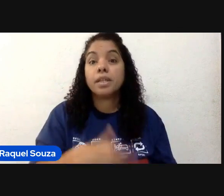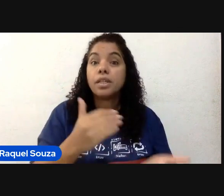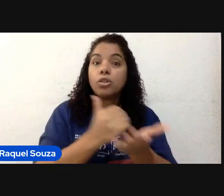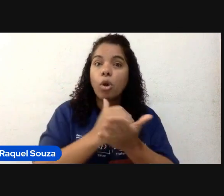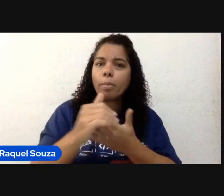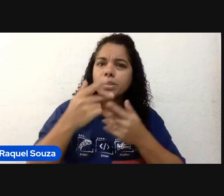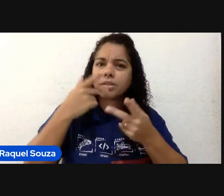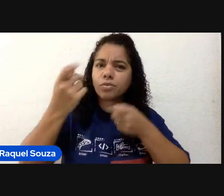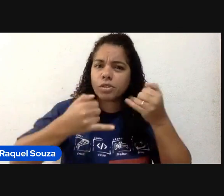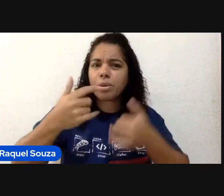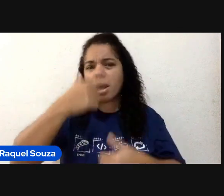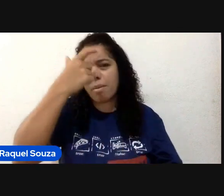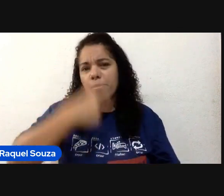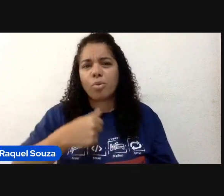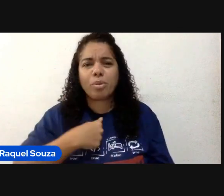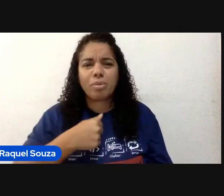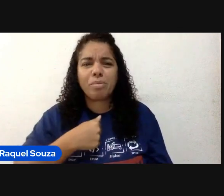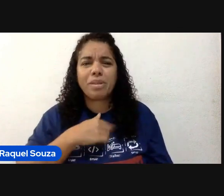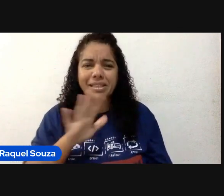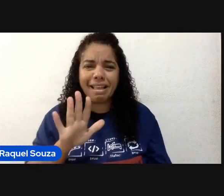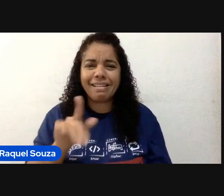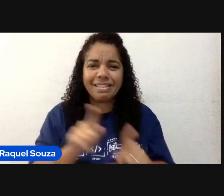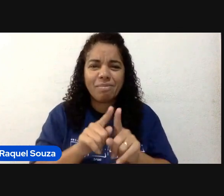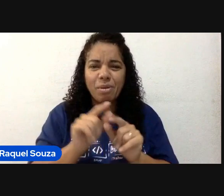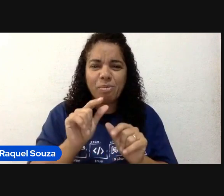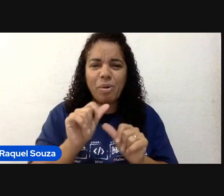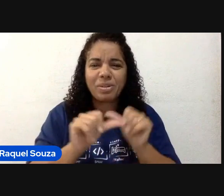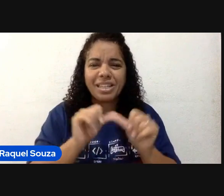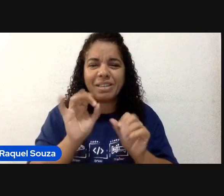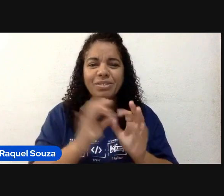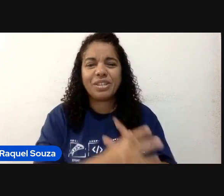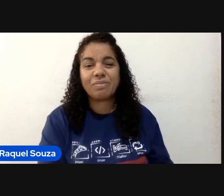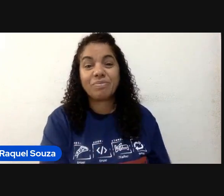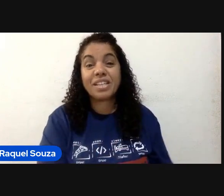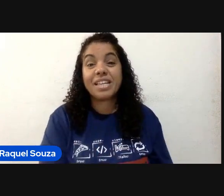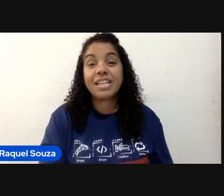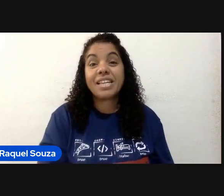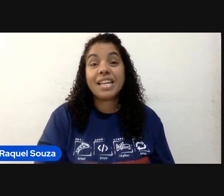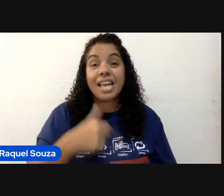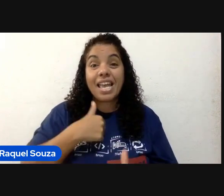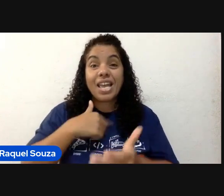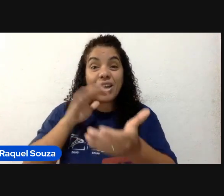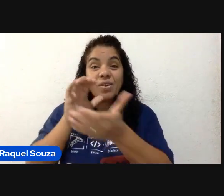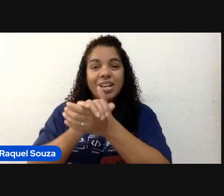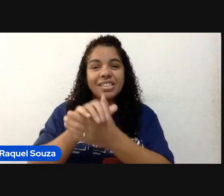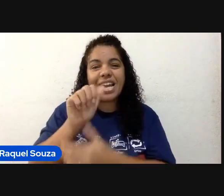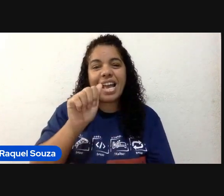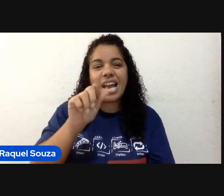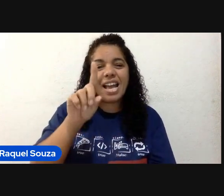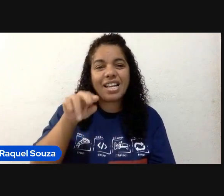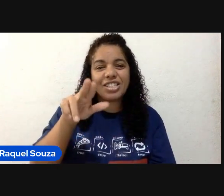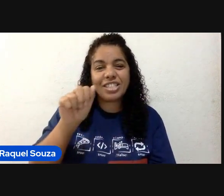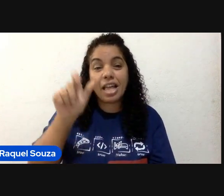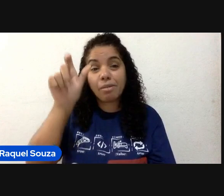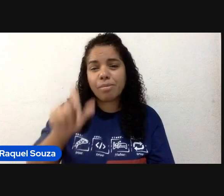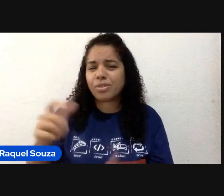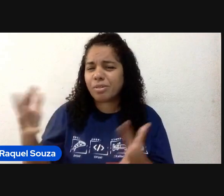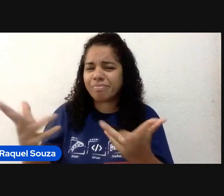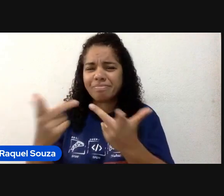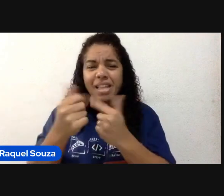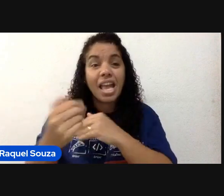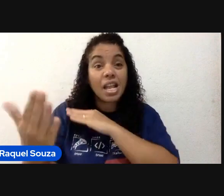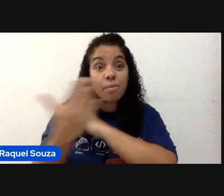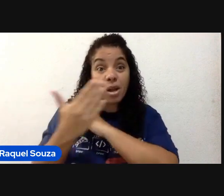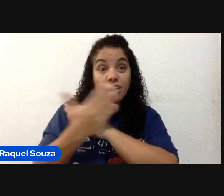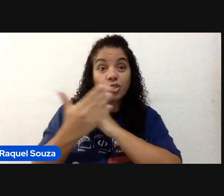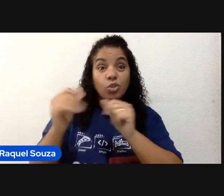falar um pouco sobre mim também para um quebra-gelo, né? Eu sou casado com a Adna, essa pessoa maravilhosa. Ela me ajudou a montar